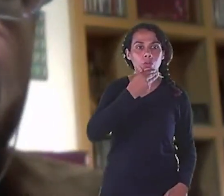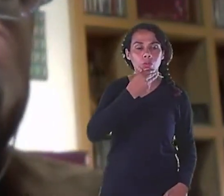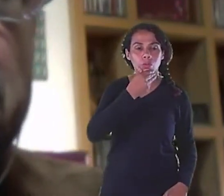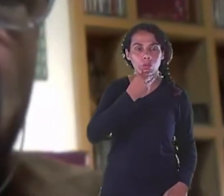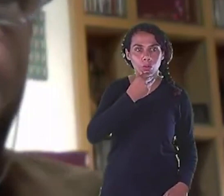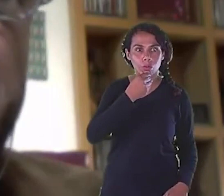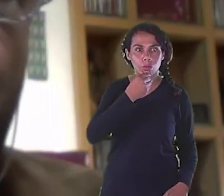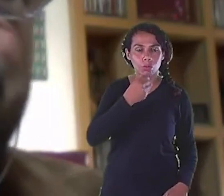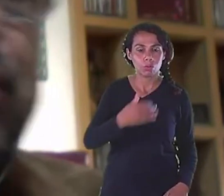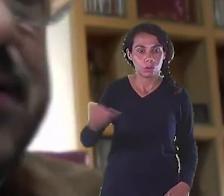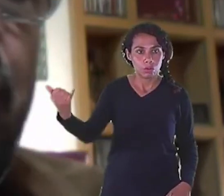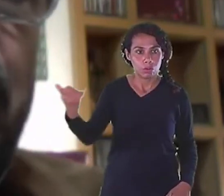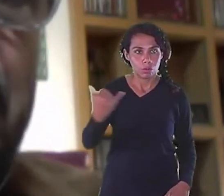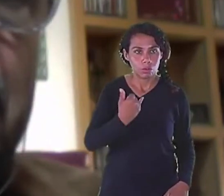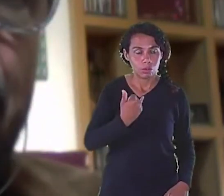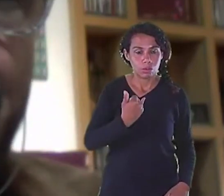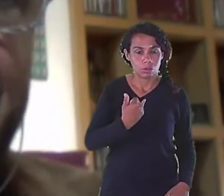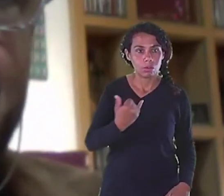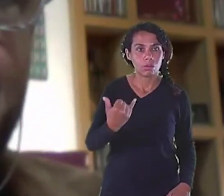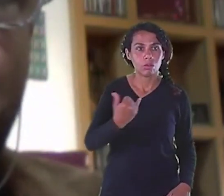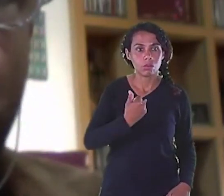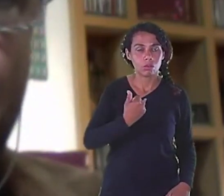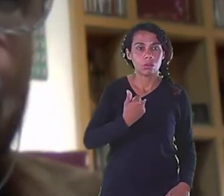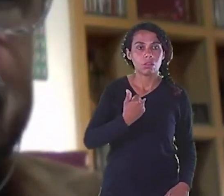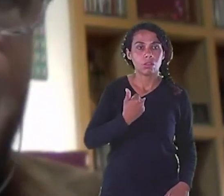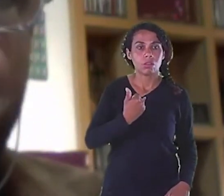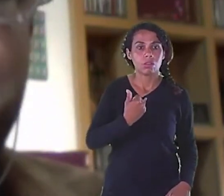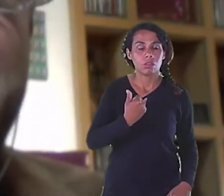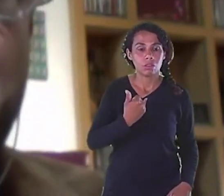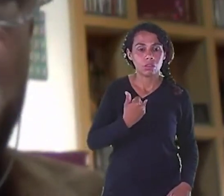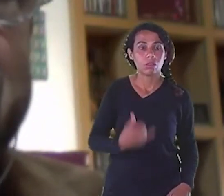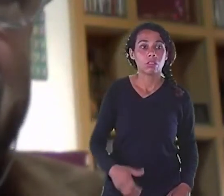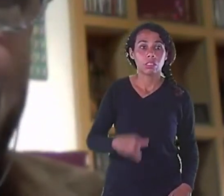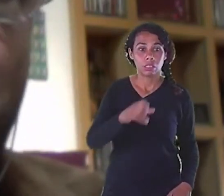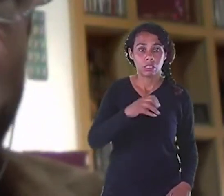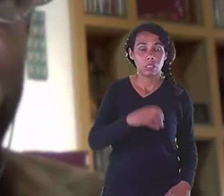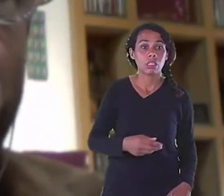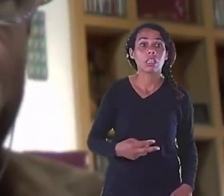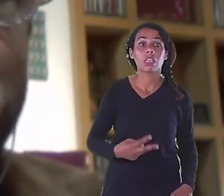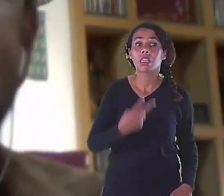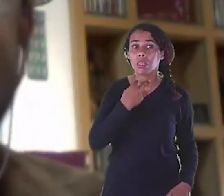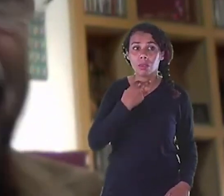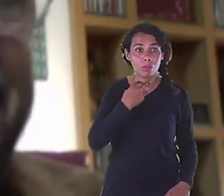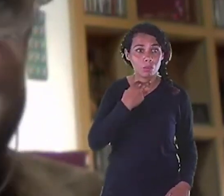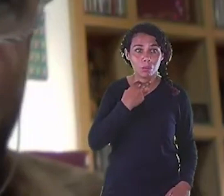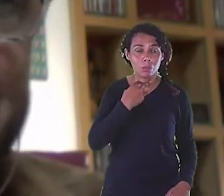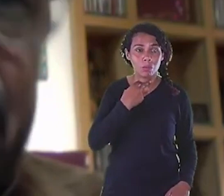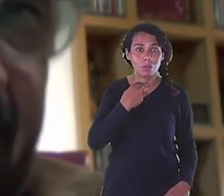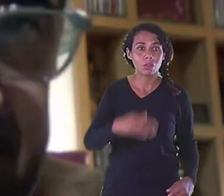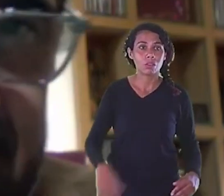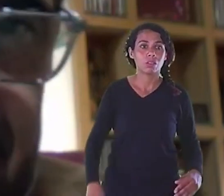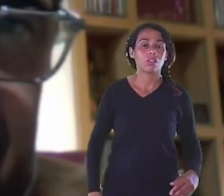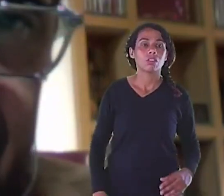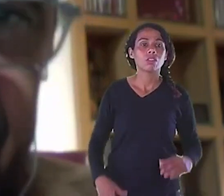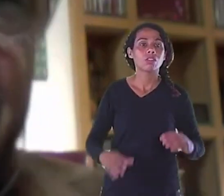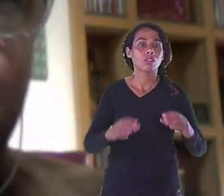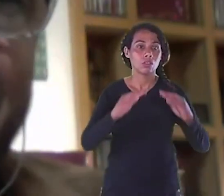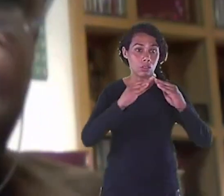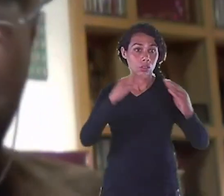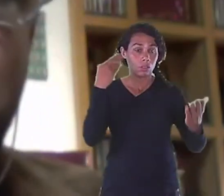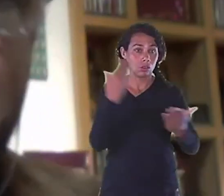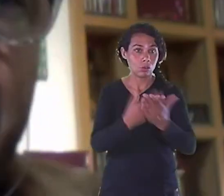A minha opinião Ou sugestão Eu falei aí Gustavo Obrigado pela visita Para tomar café Mas nem precisava Jamais